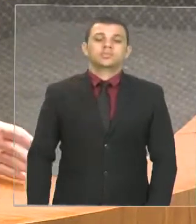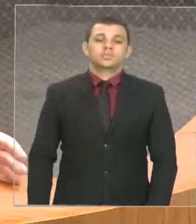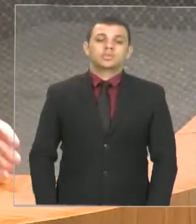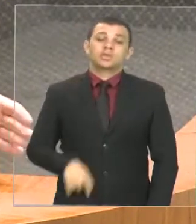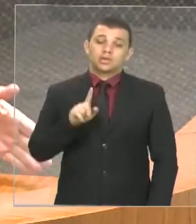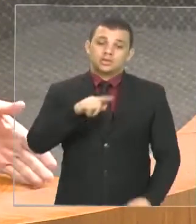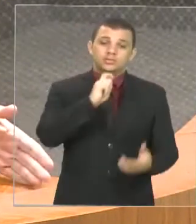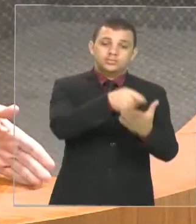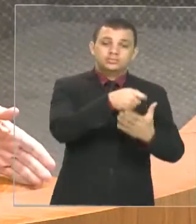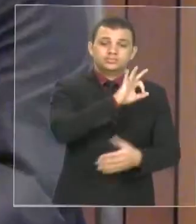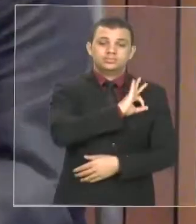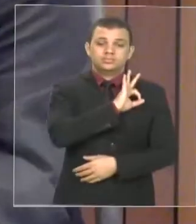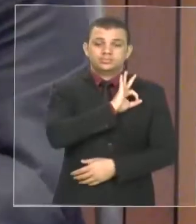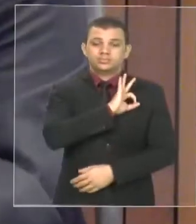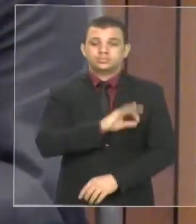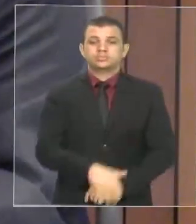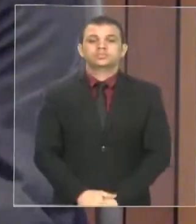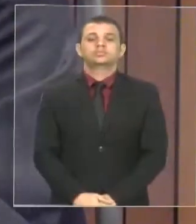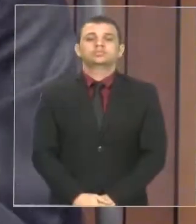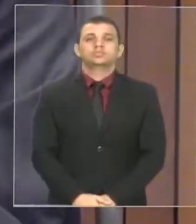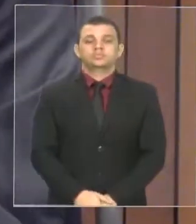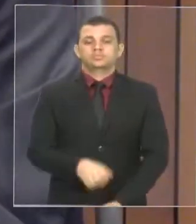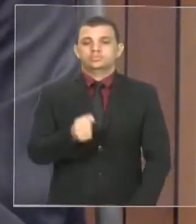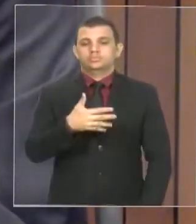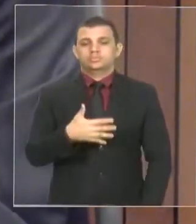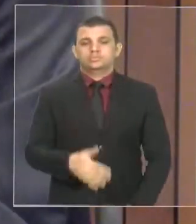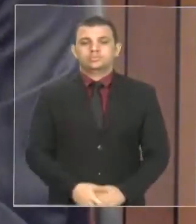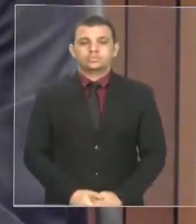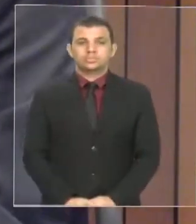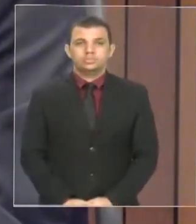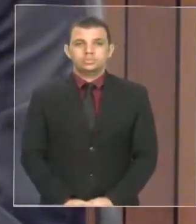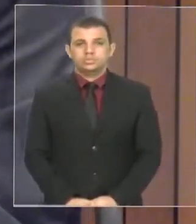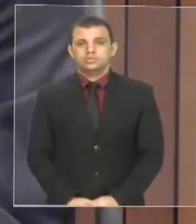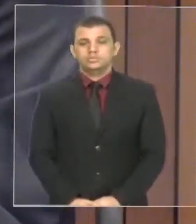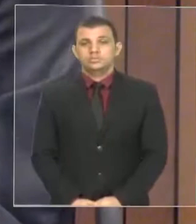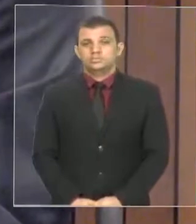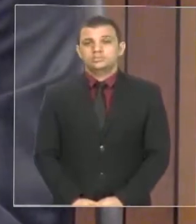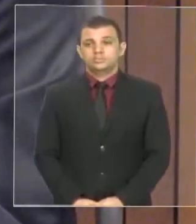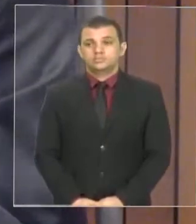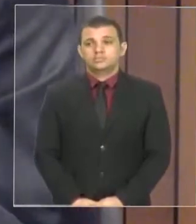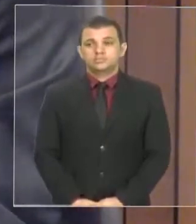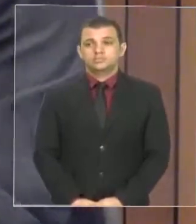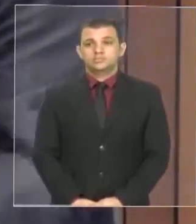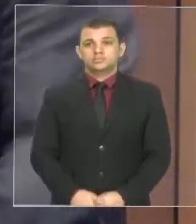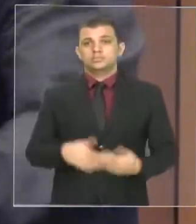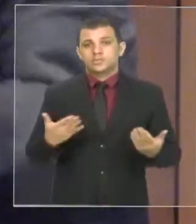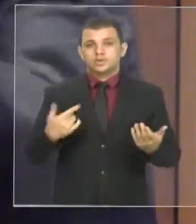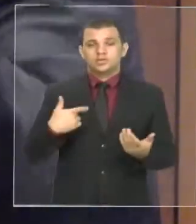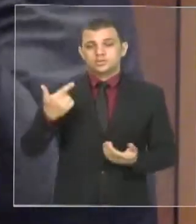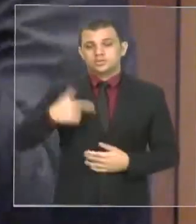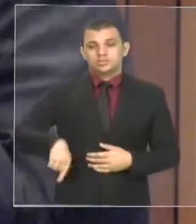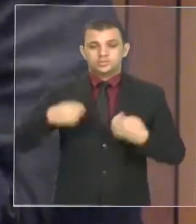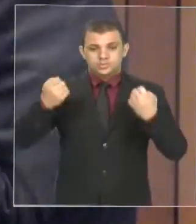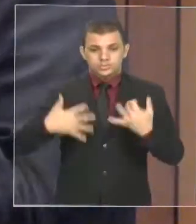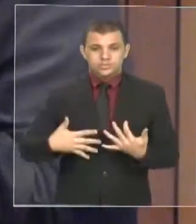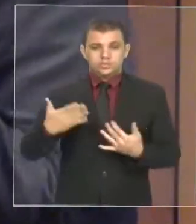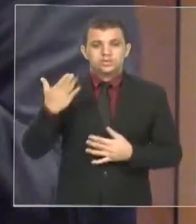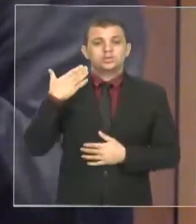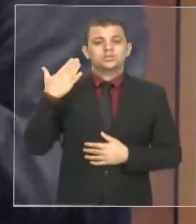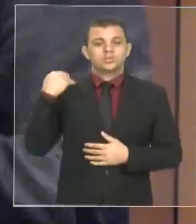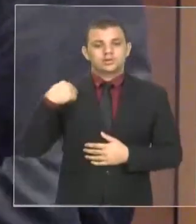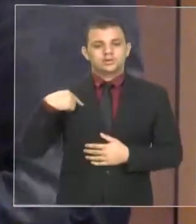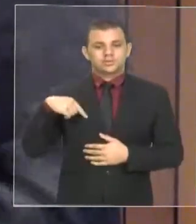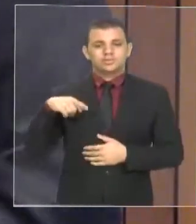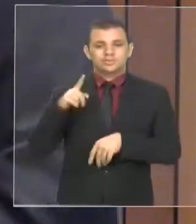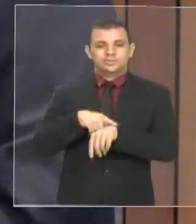é exatamente para o pagamento desses novos policiais. Então, veja bem, aqui eu repito o que falei à época do aumento.